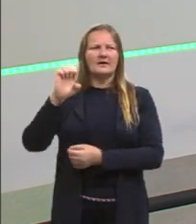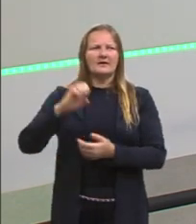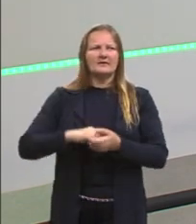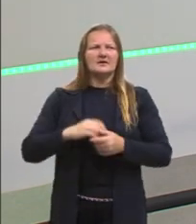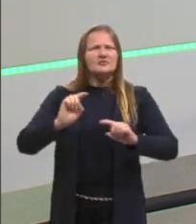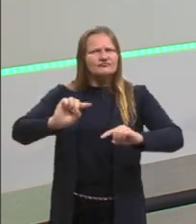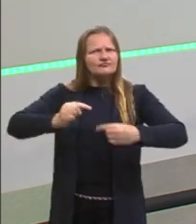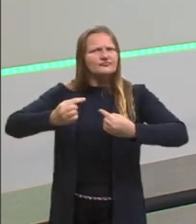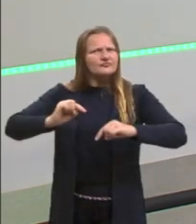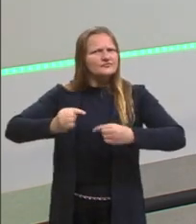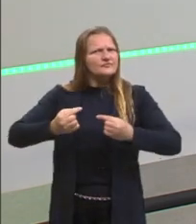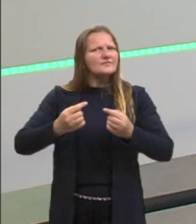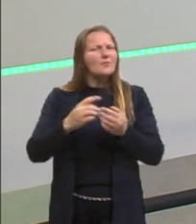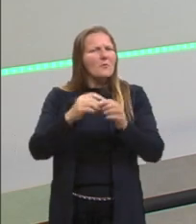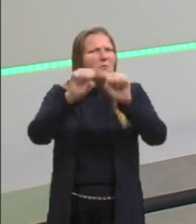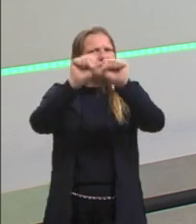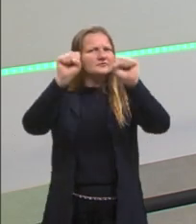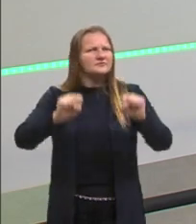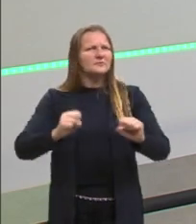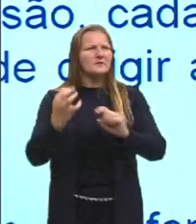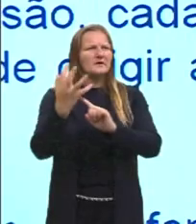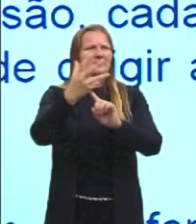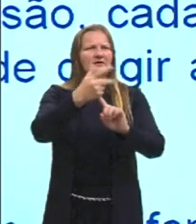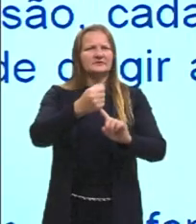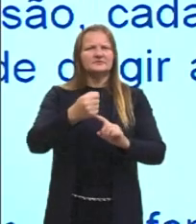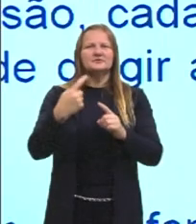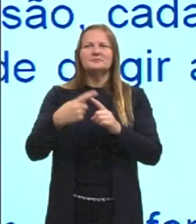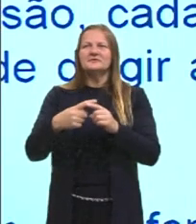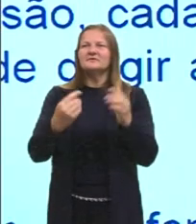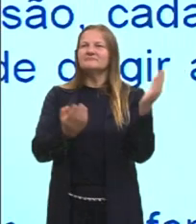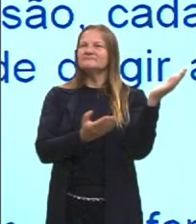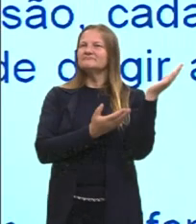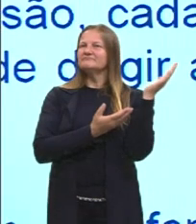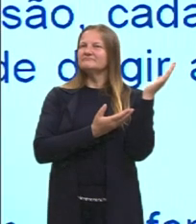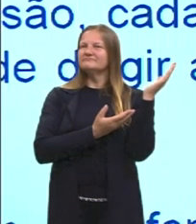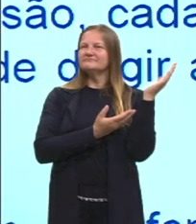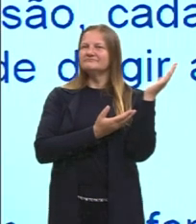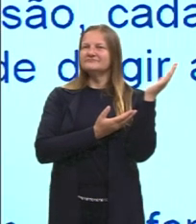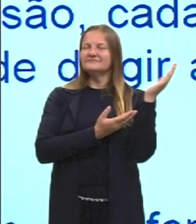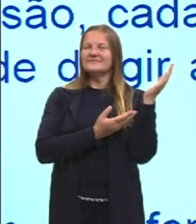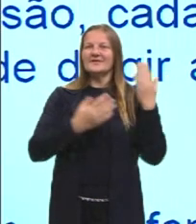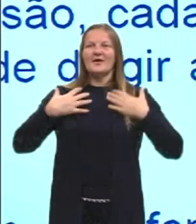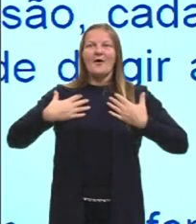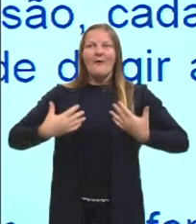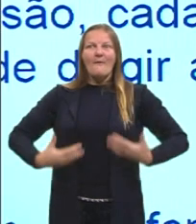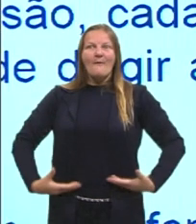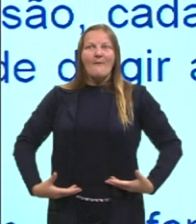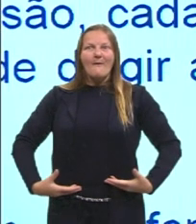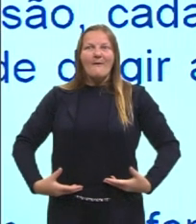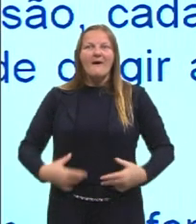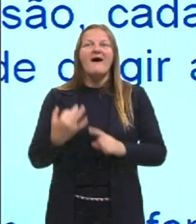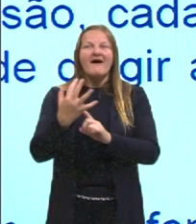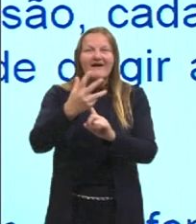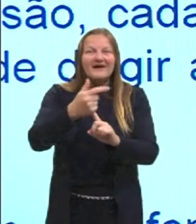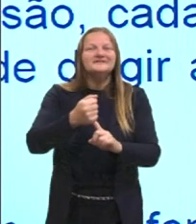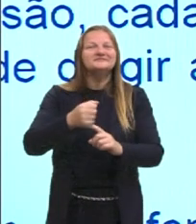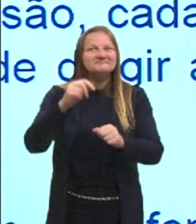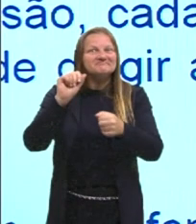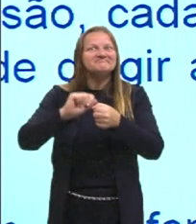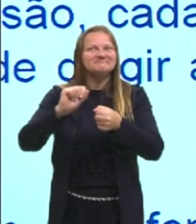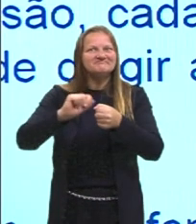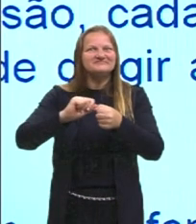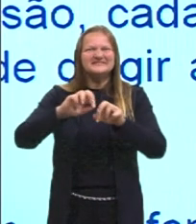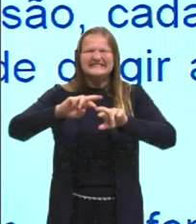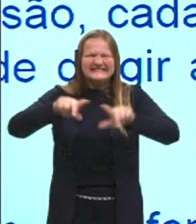né, esse sistema da arte, porque ele faz uma obra onde tu veste ela. A obra, né,